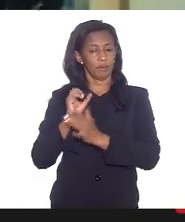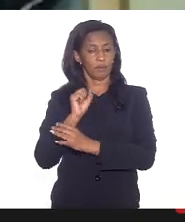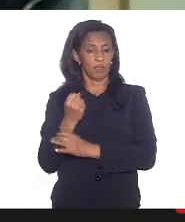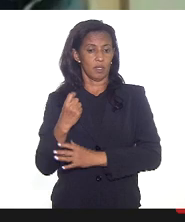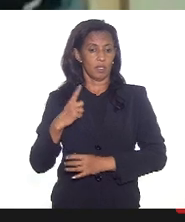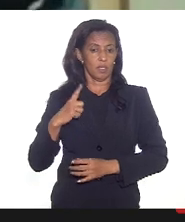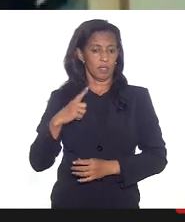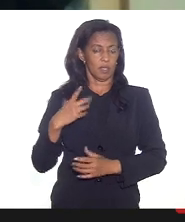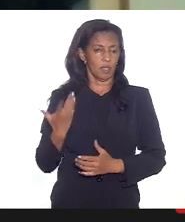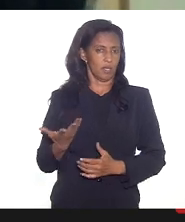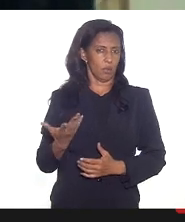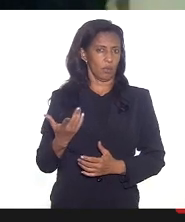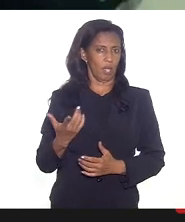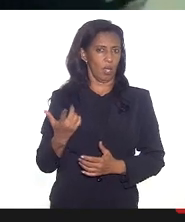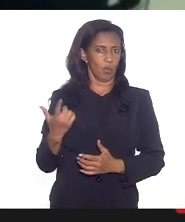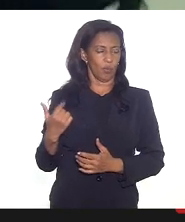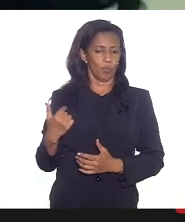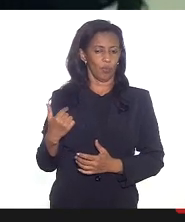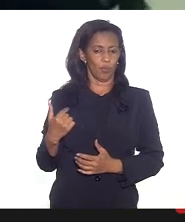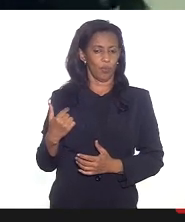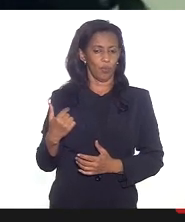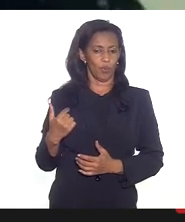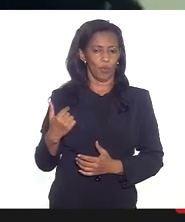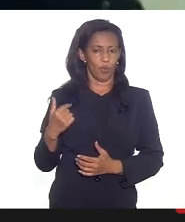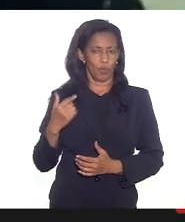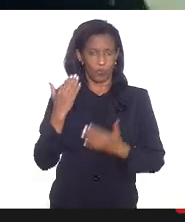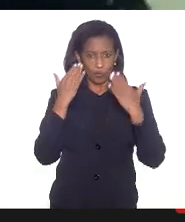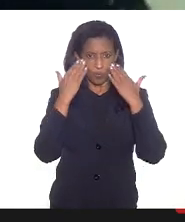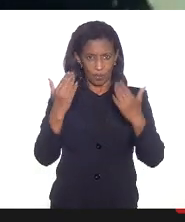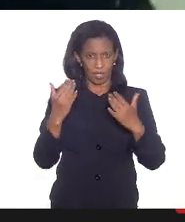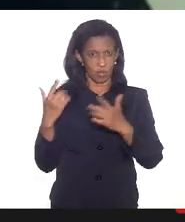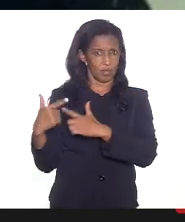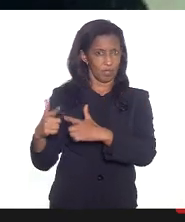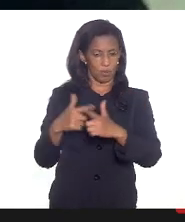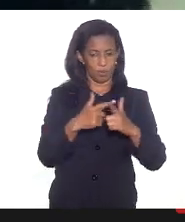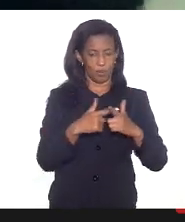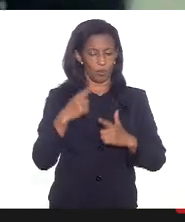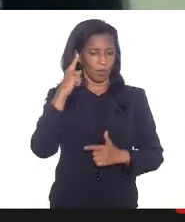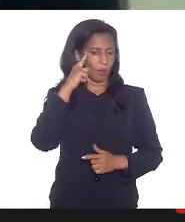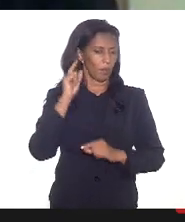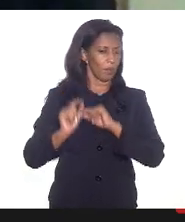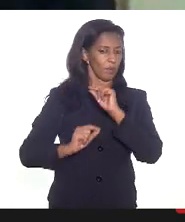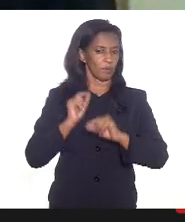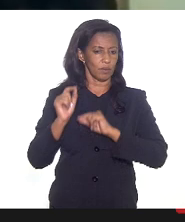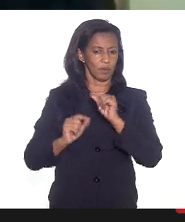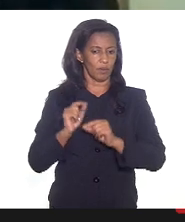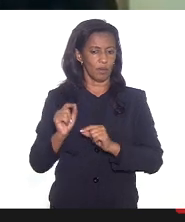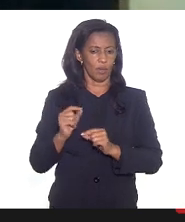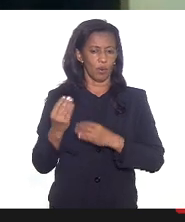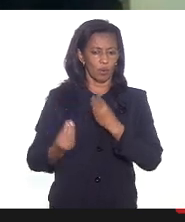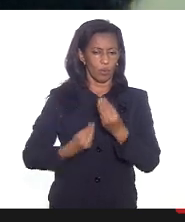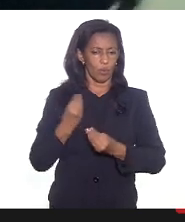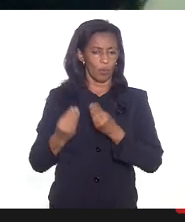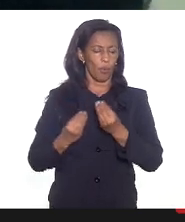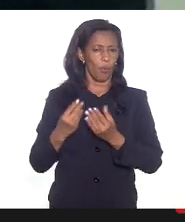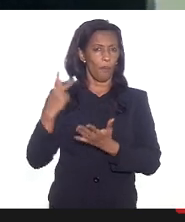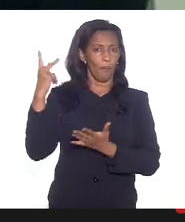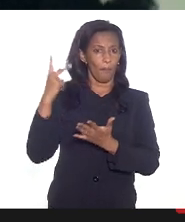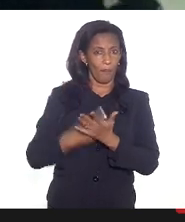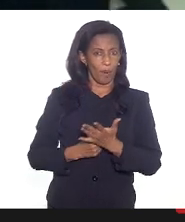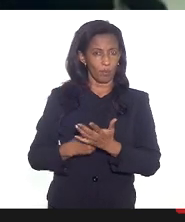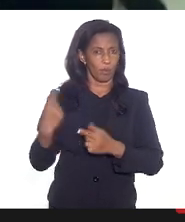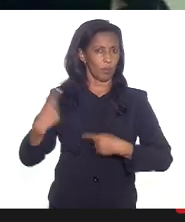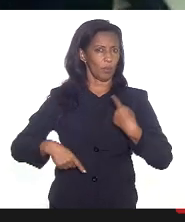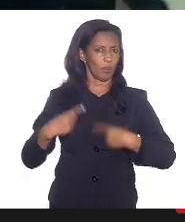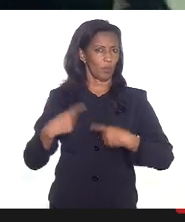40 óbitos por semana frente a esse cenário o que eu penso é como pautar uma